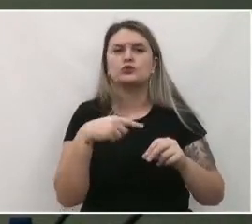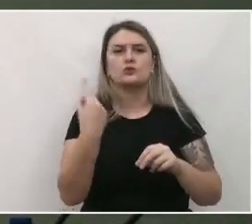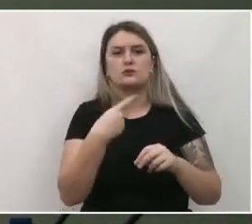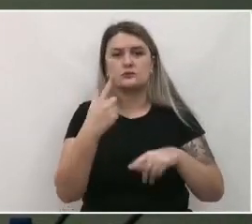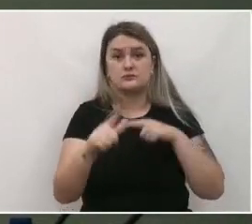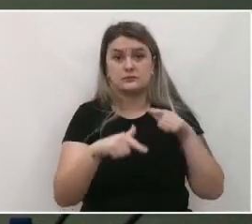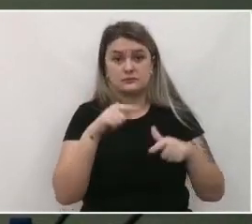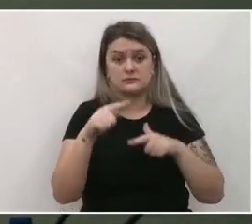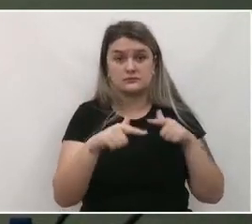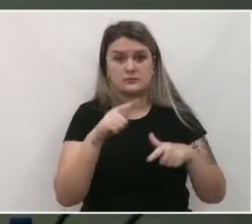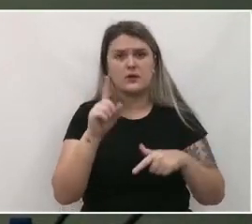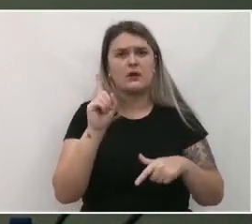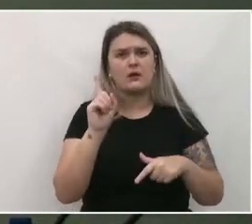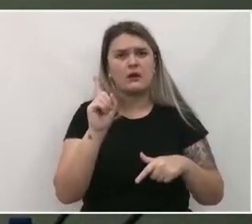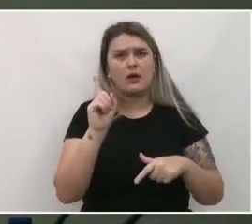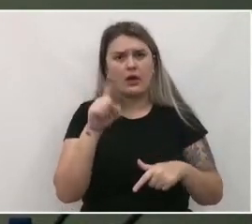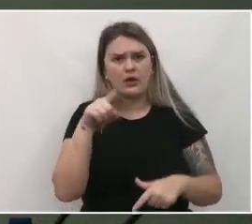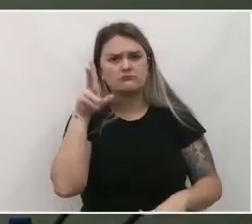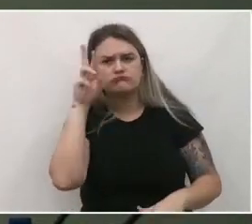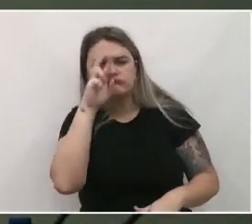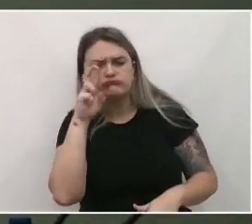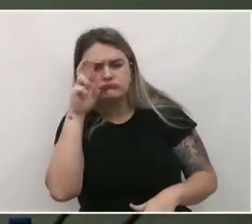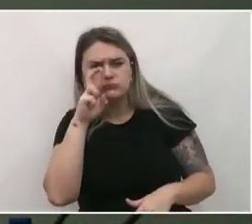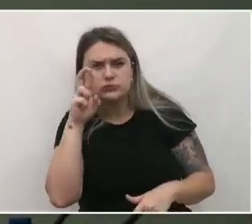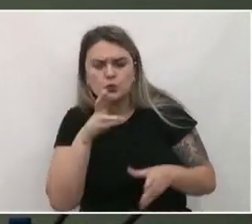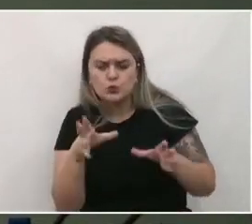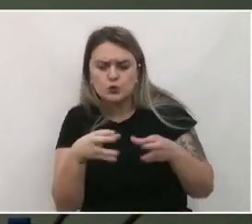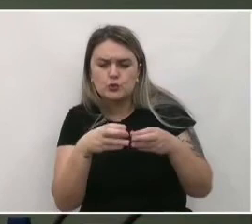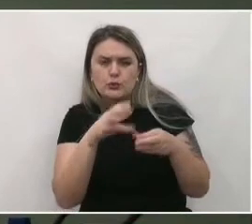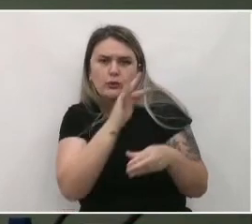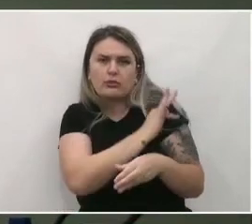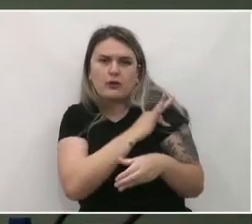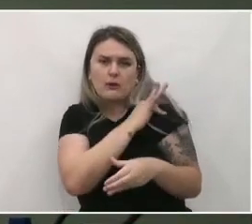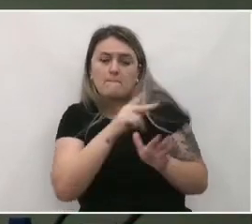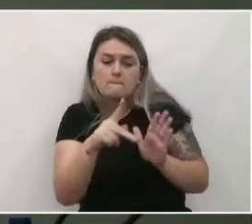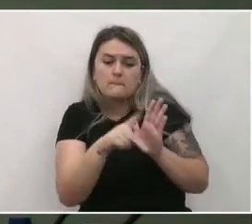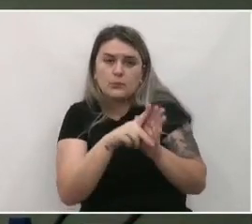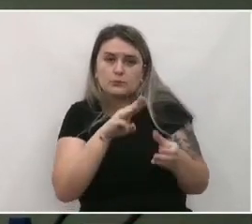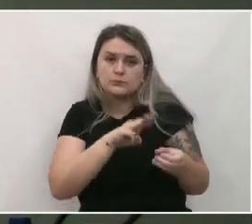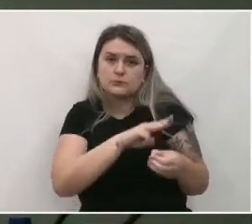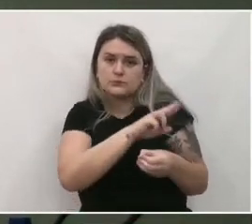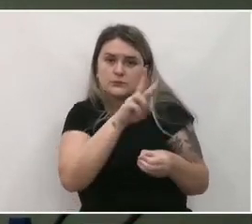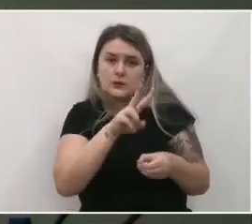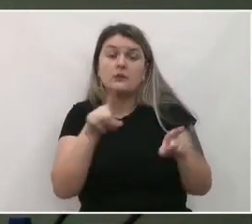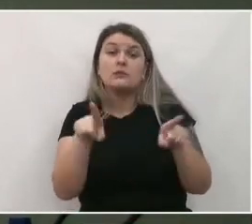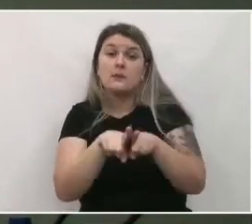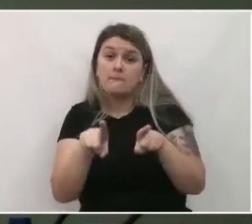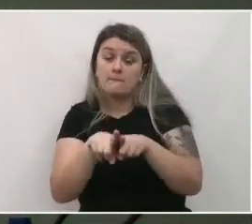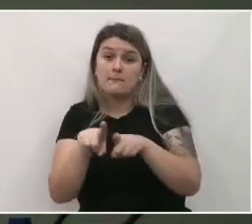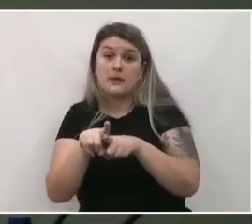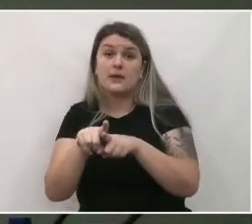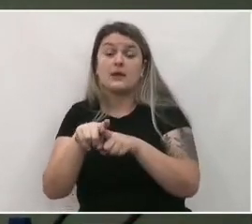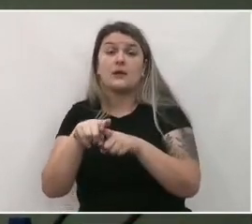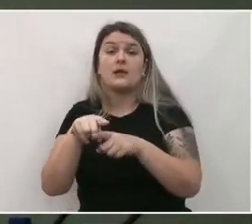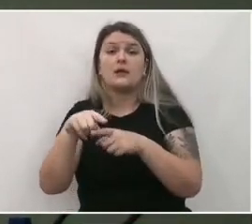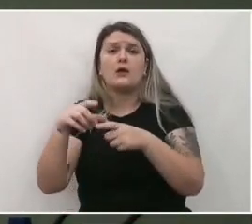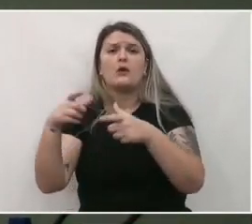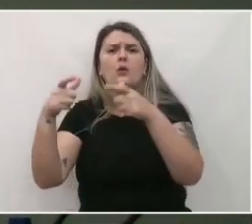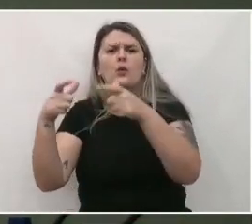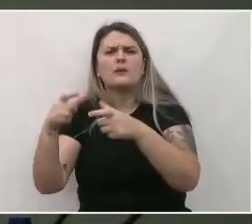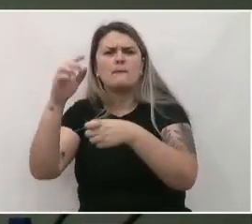eles são supervisionados por uma equipe técnica do município e também pelo órgão estadual, que é o Paraná Cidade.